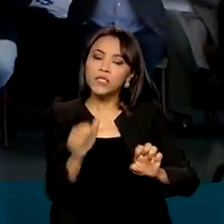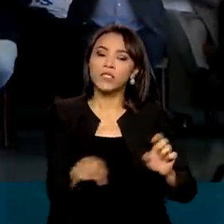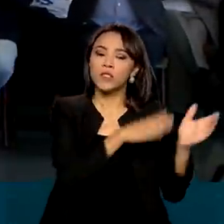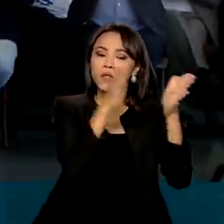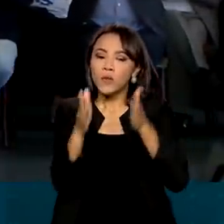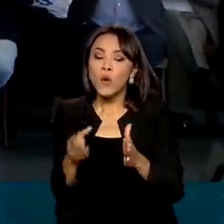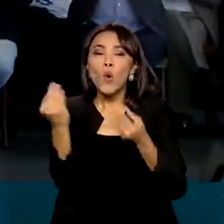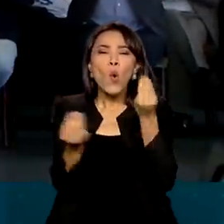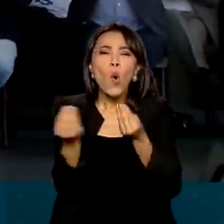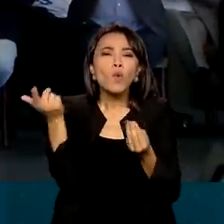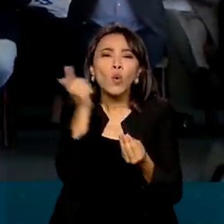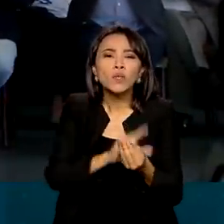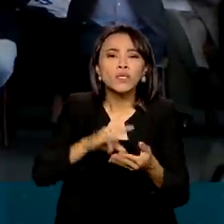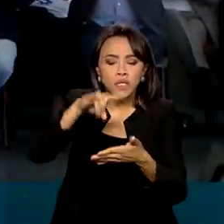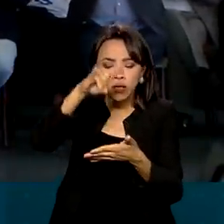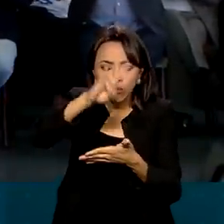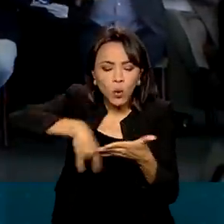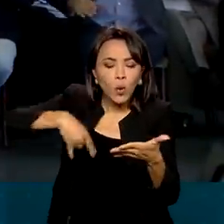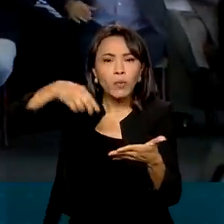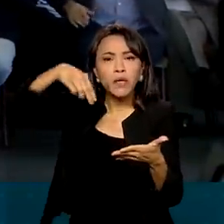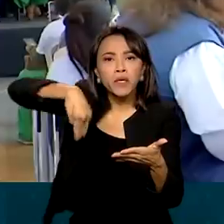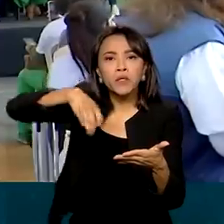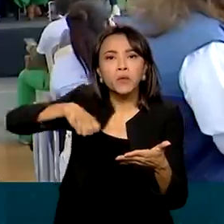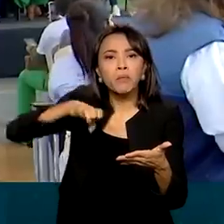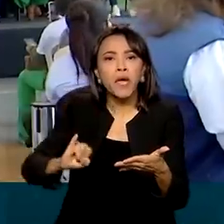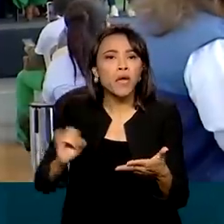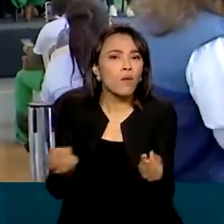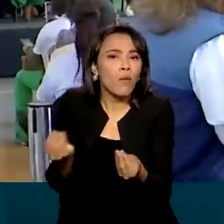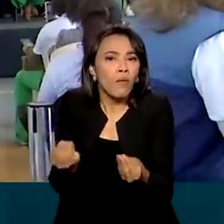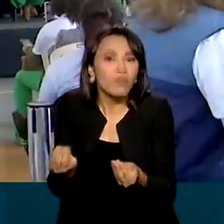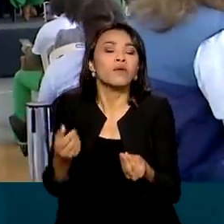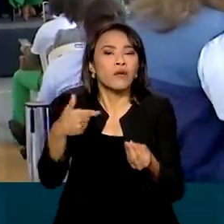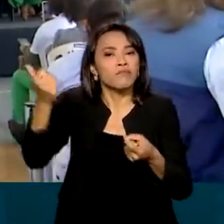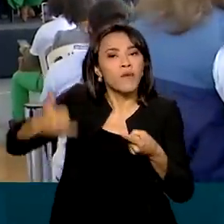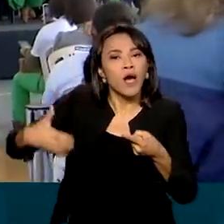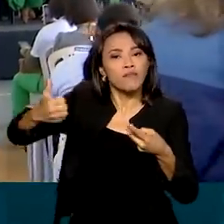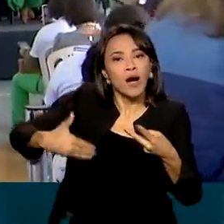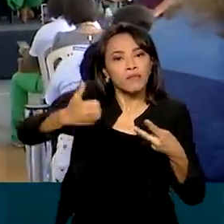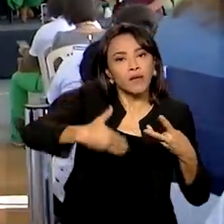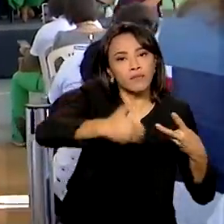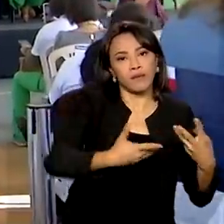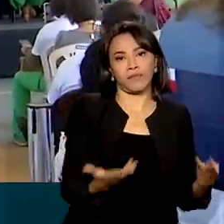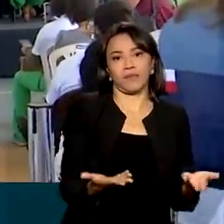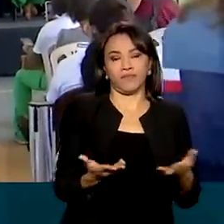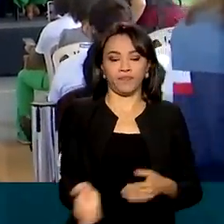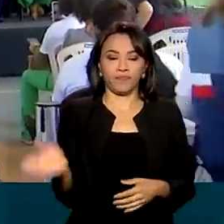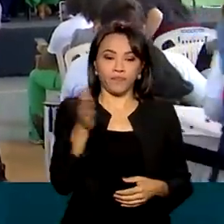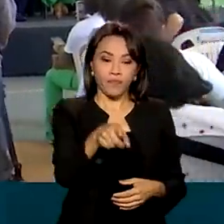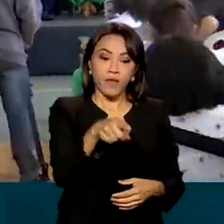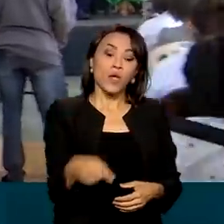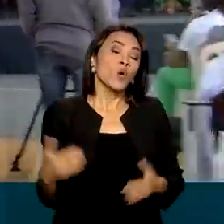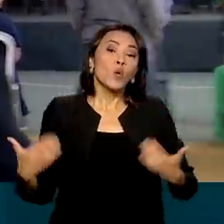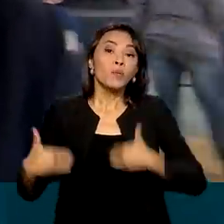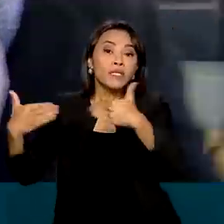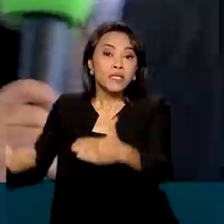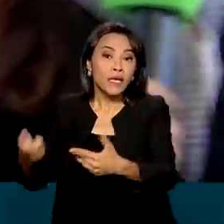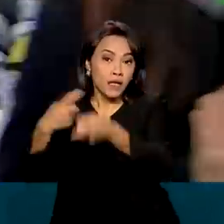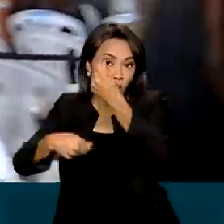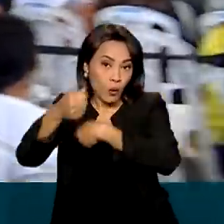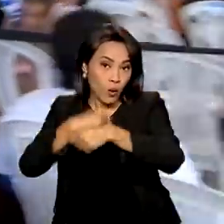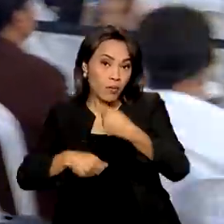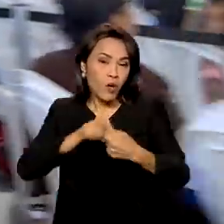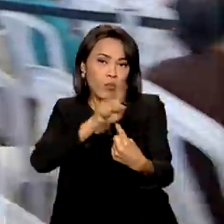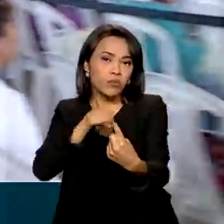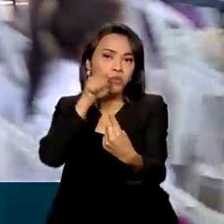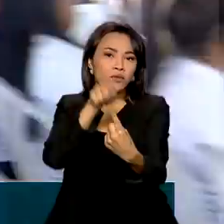como MEI, microempreendedor individual. Segundo o Ministério da Economia, a intenção é capacitar 20